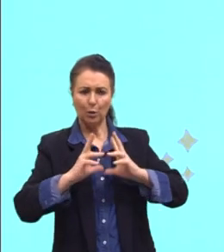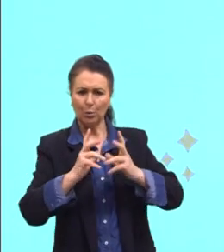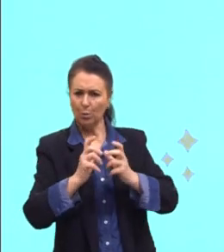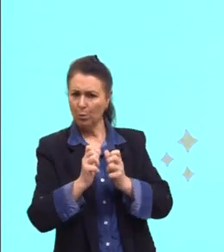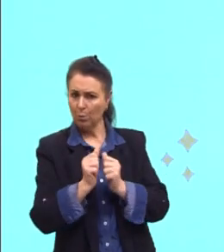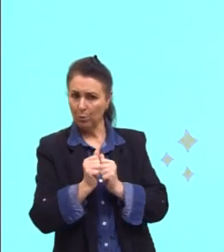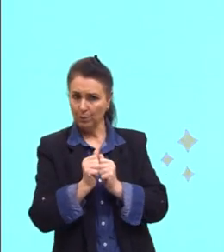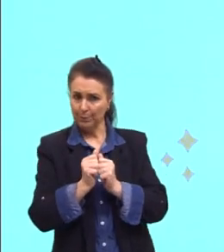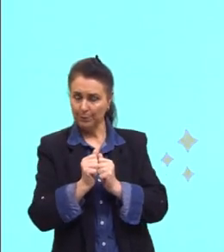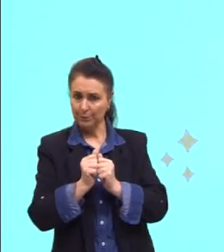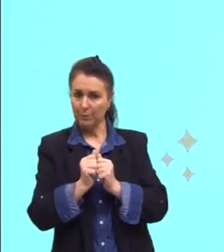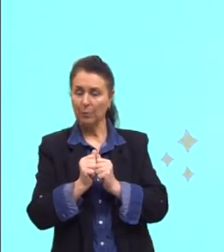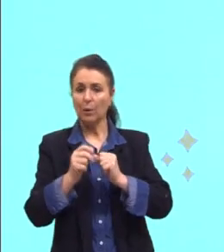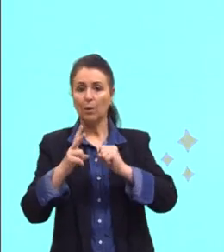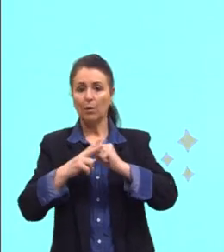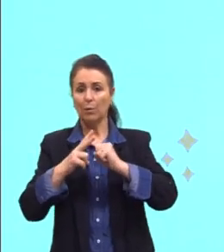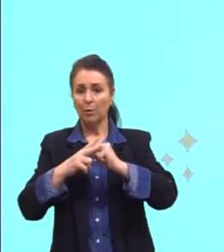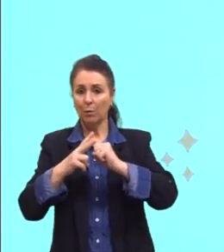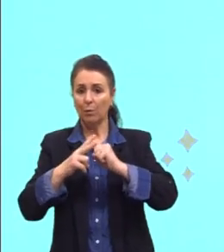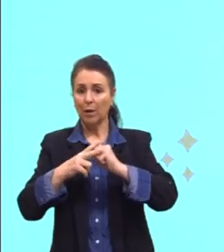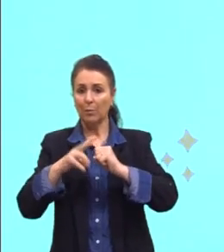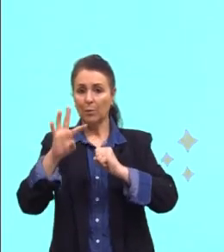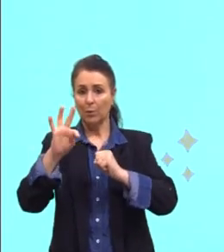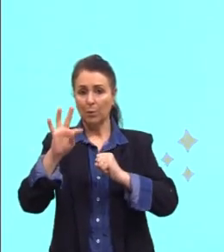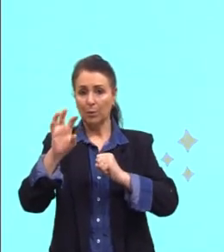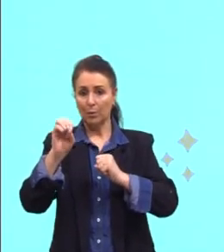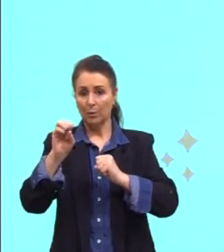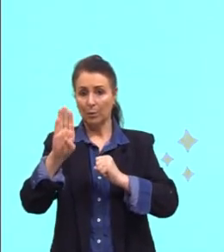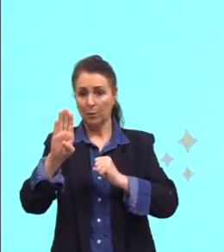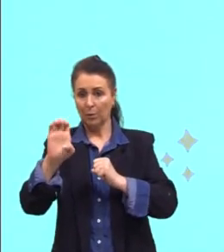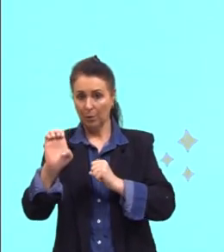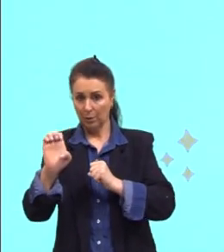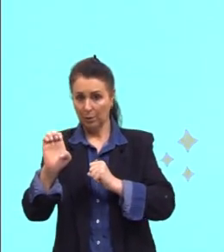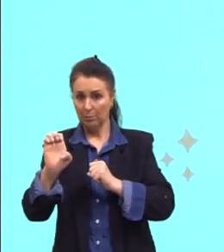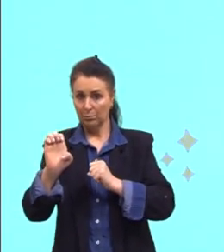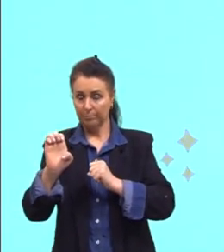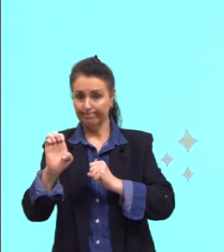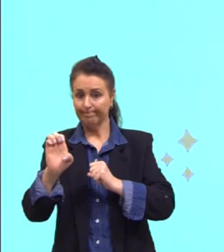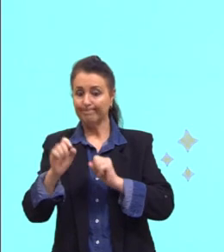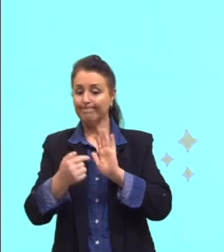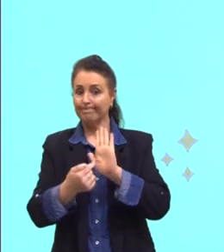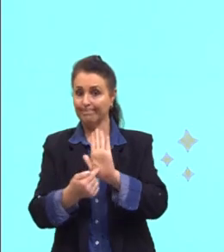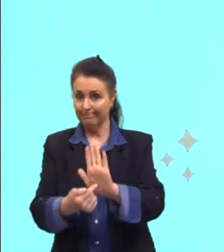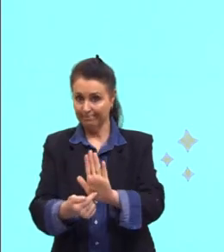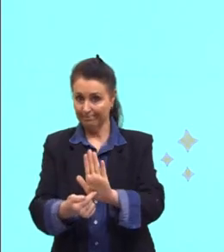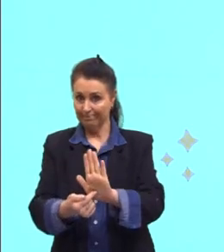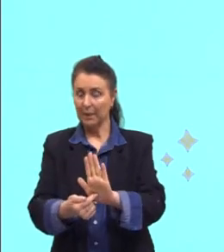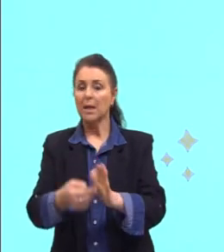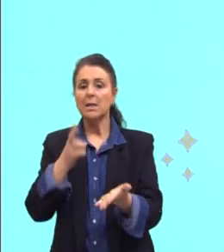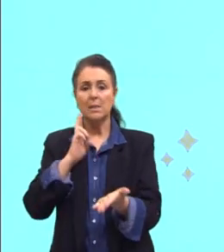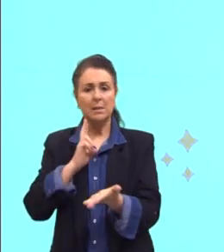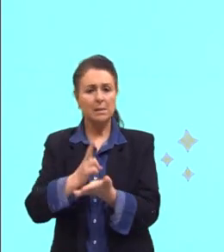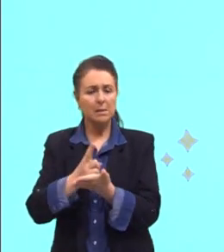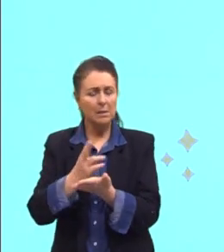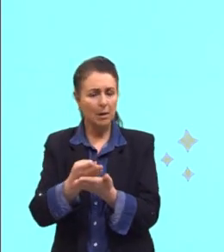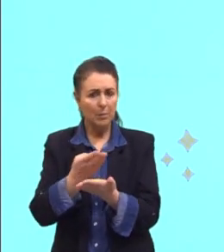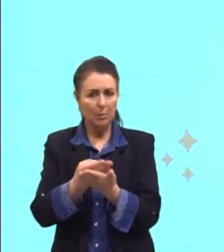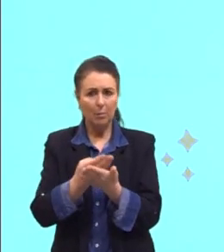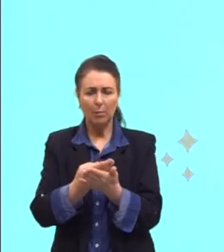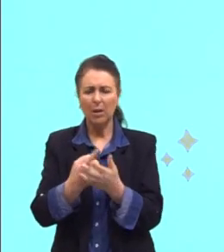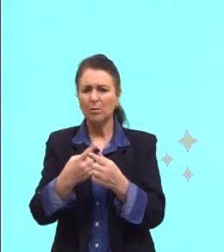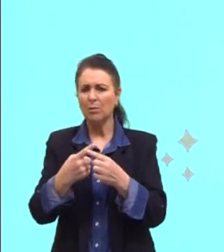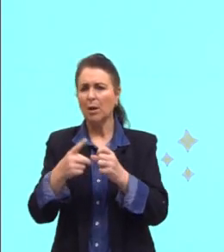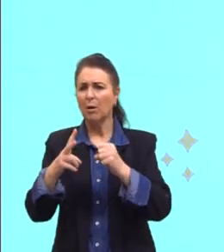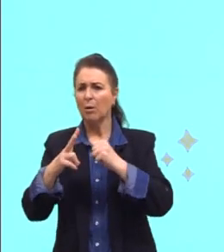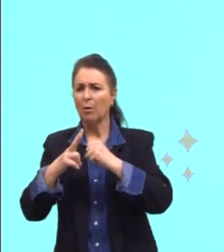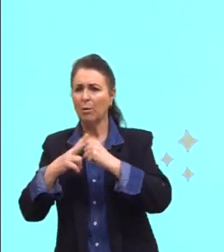exceção, o verbo to be está presente. Lembra que a gente comenta sempre em uma aula ou outra que para que estudar o verbo to